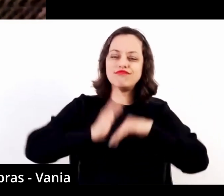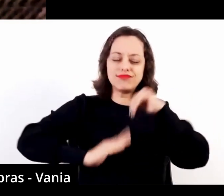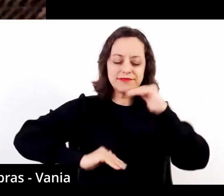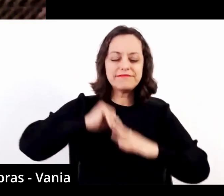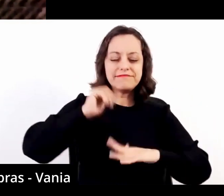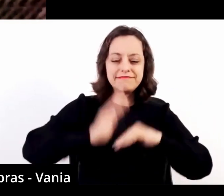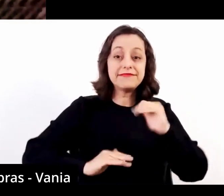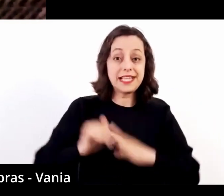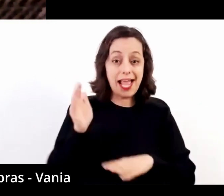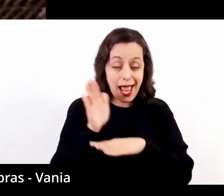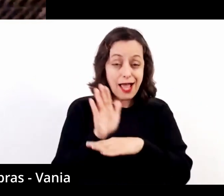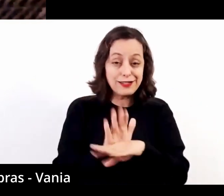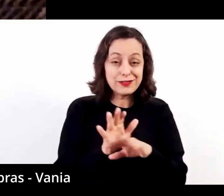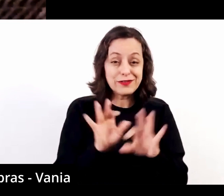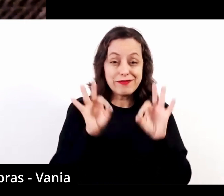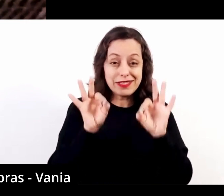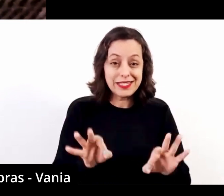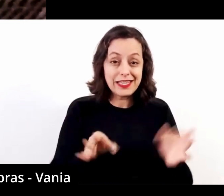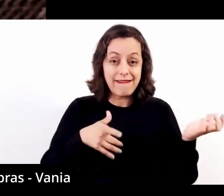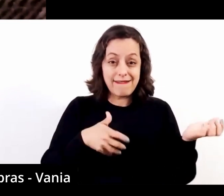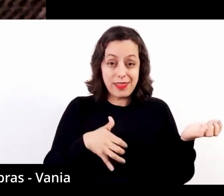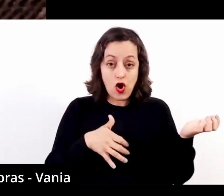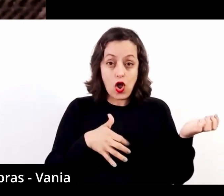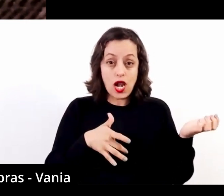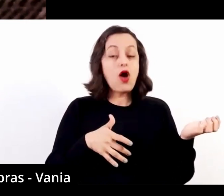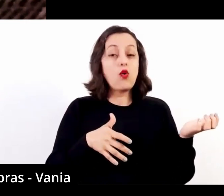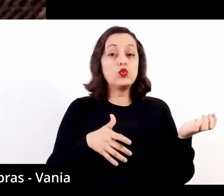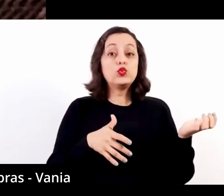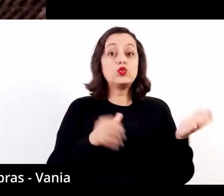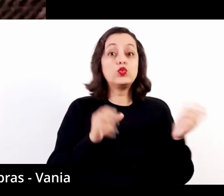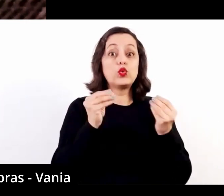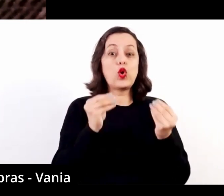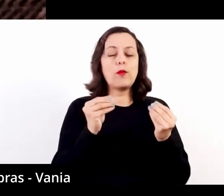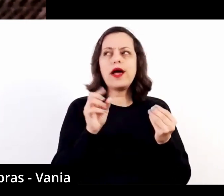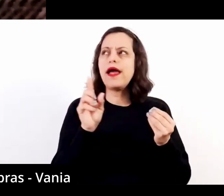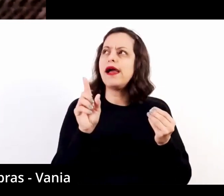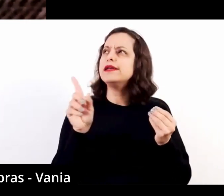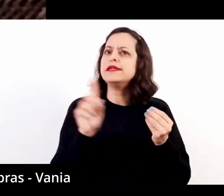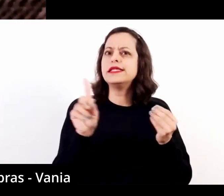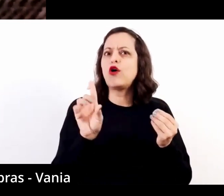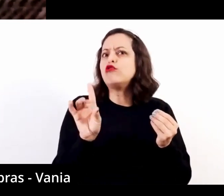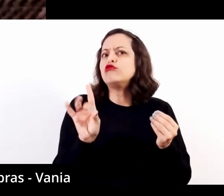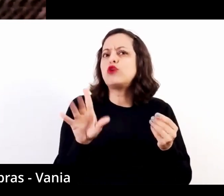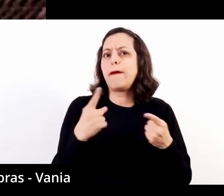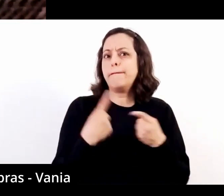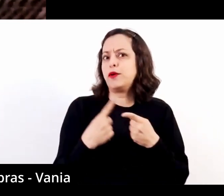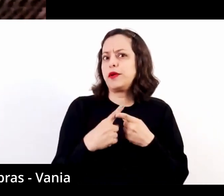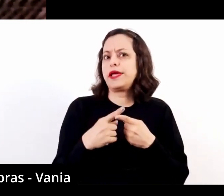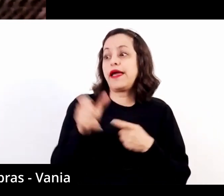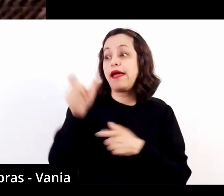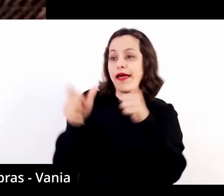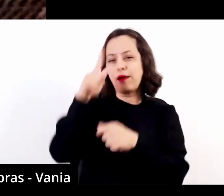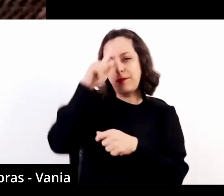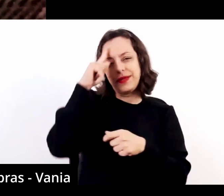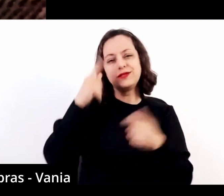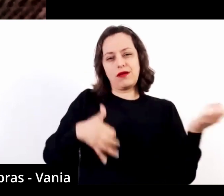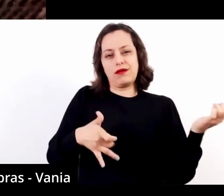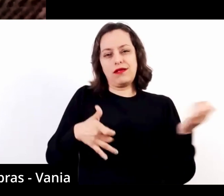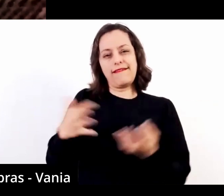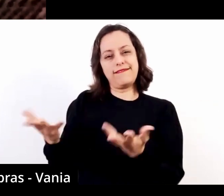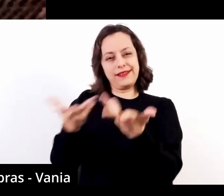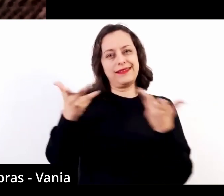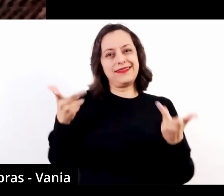que contribuíram decisivamente para o violão dentro dessa perspectiva, não somente por serem os grandes virtuosos